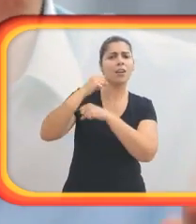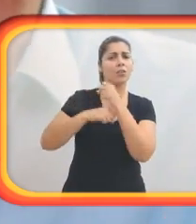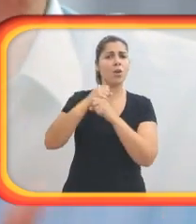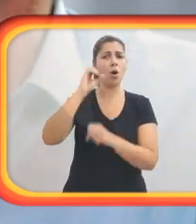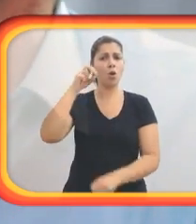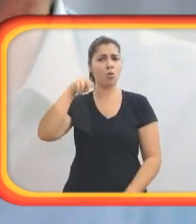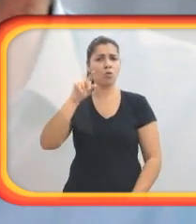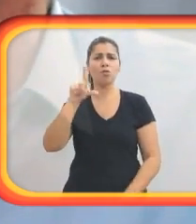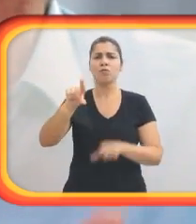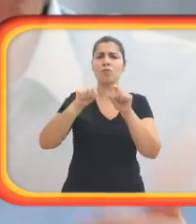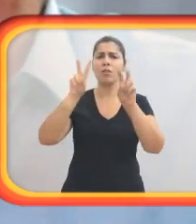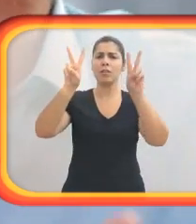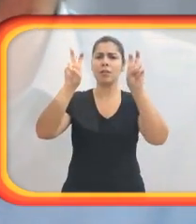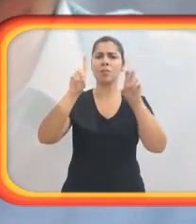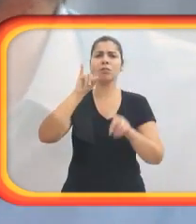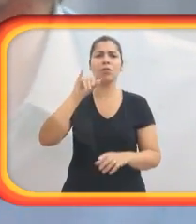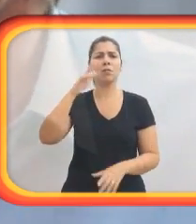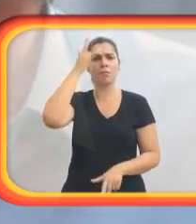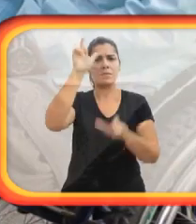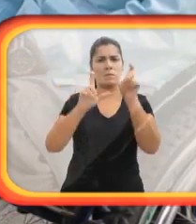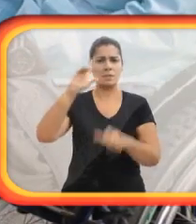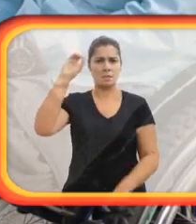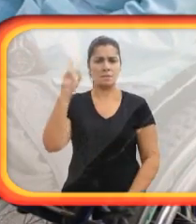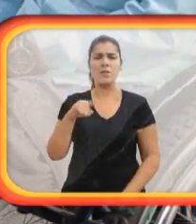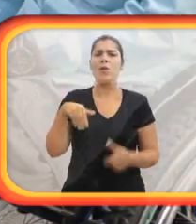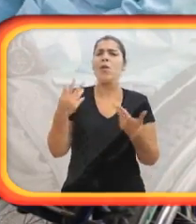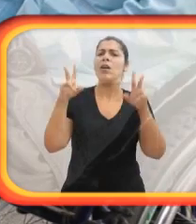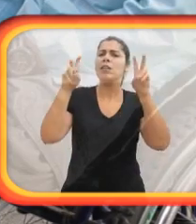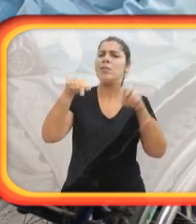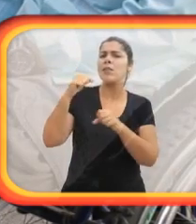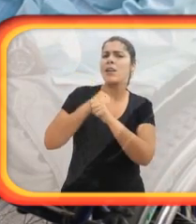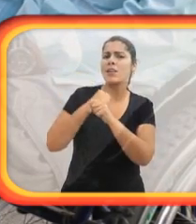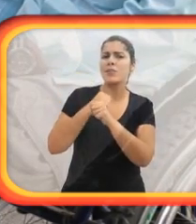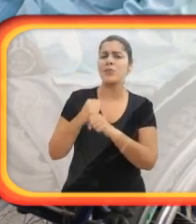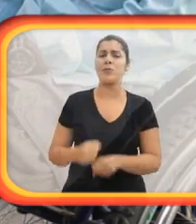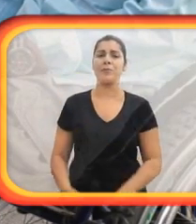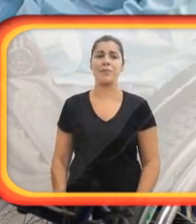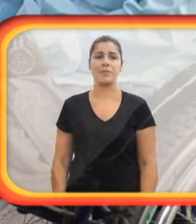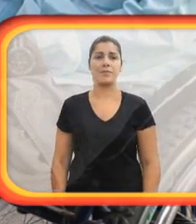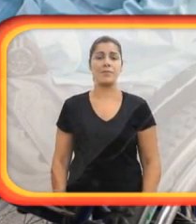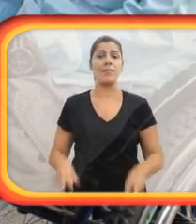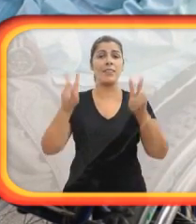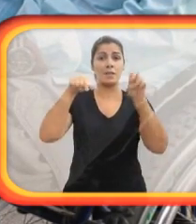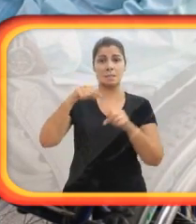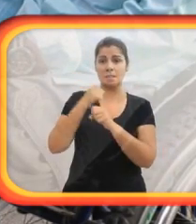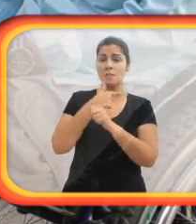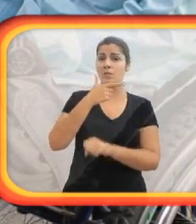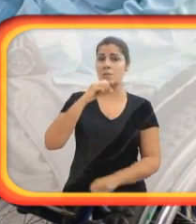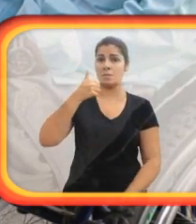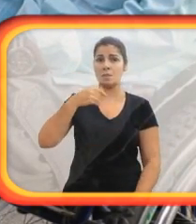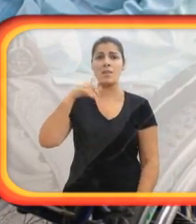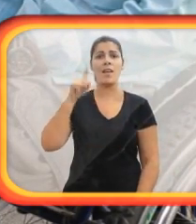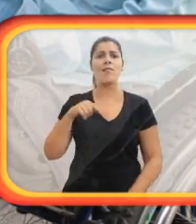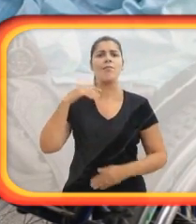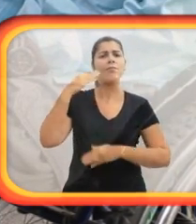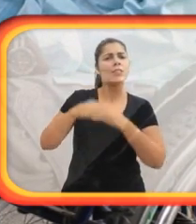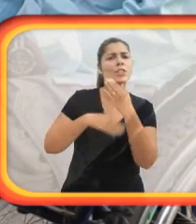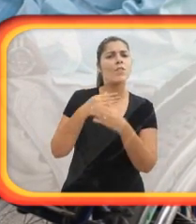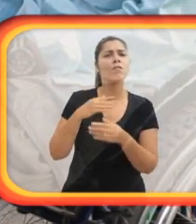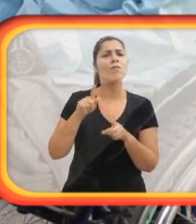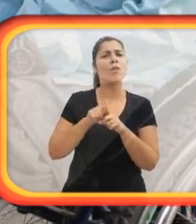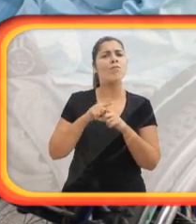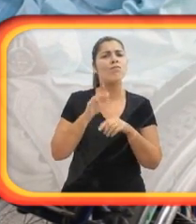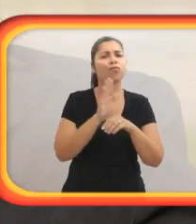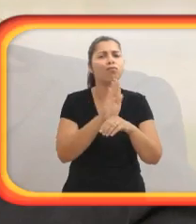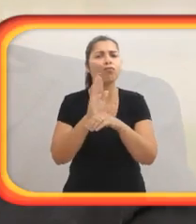o Dia das Pessoas com Deficiência. Qual a escolha desse ano? O tema desse ano, 2014, é desenvolvimento sustentável, a promessa